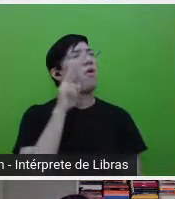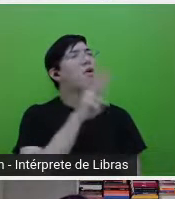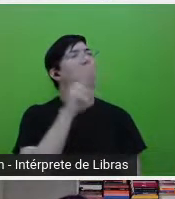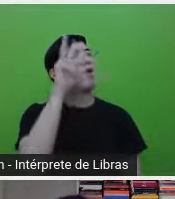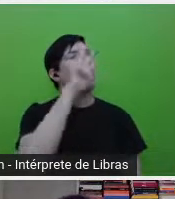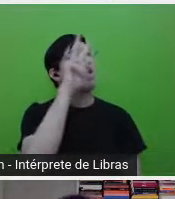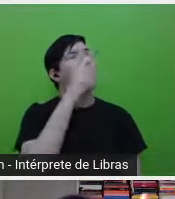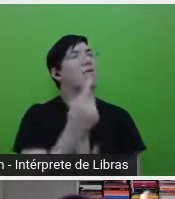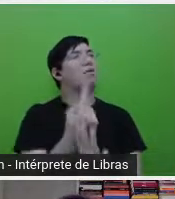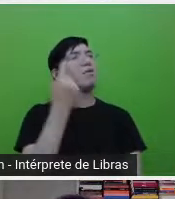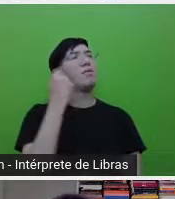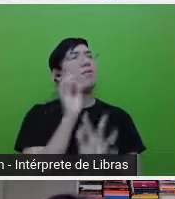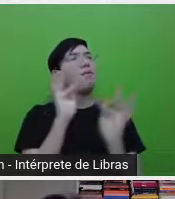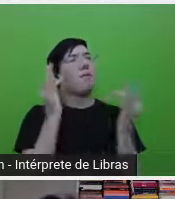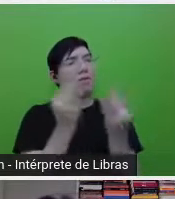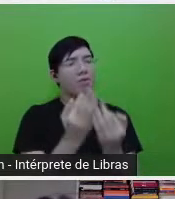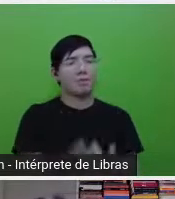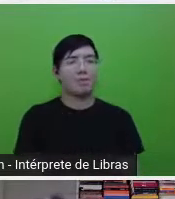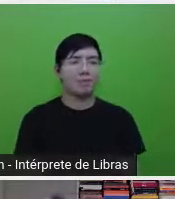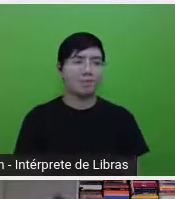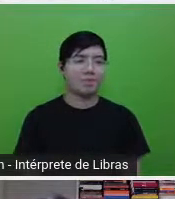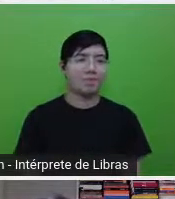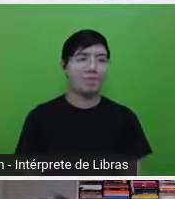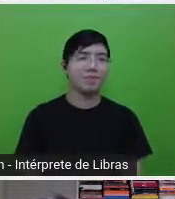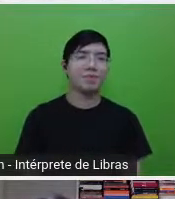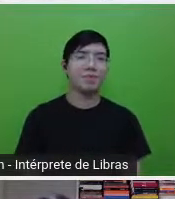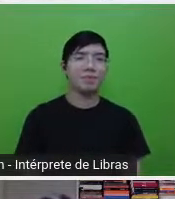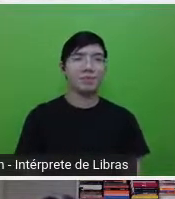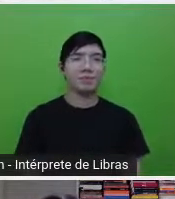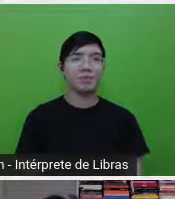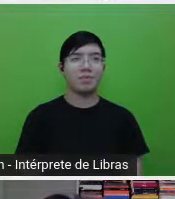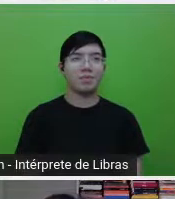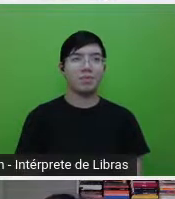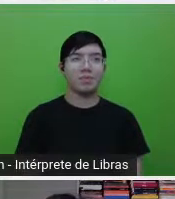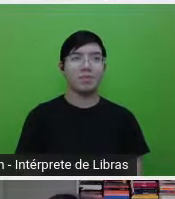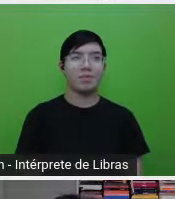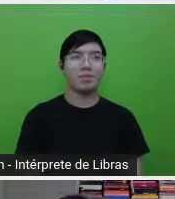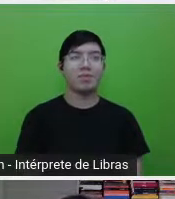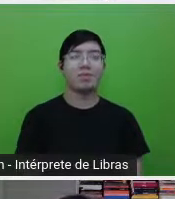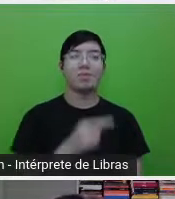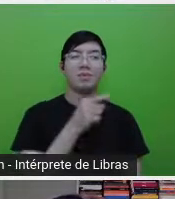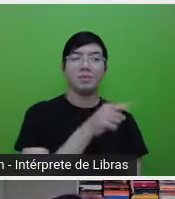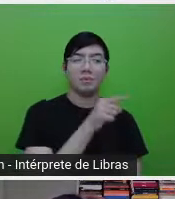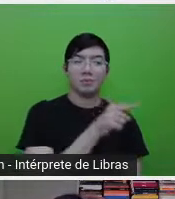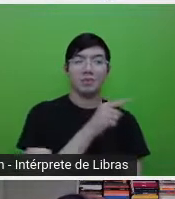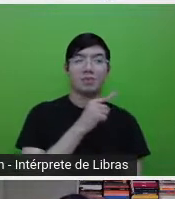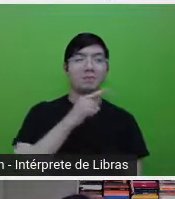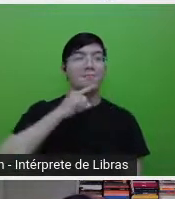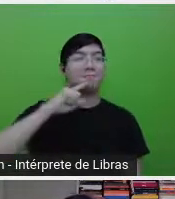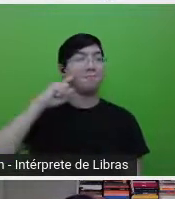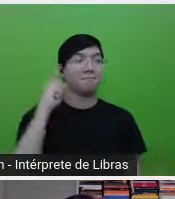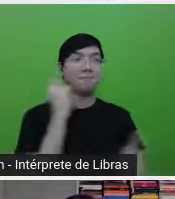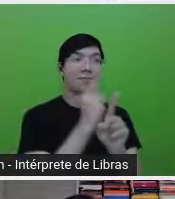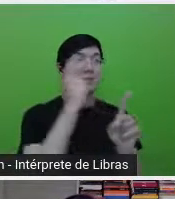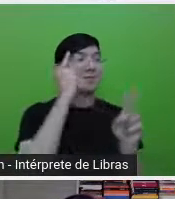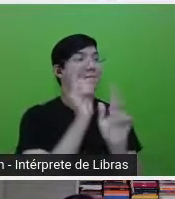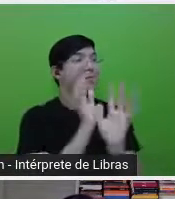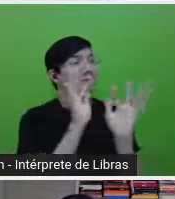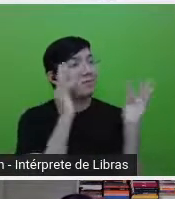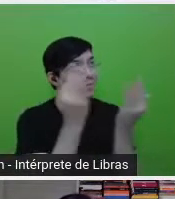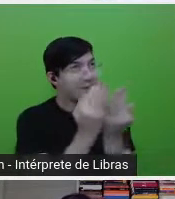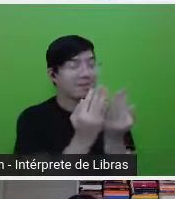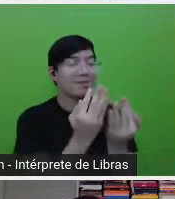que o que prende a atenção dela, nesse primeiro momento, quando ela encontra essa família, é